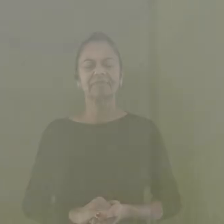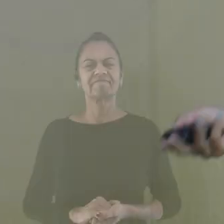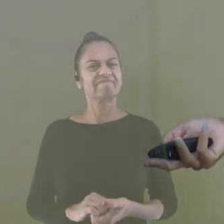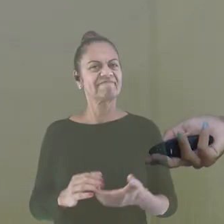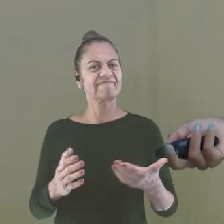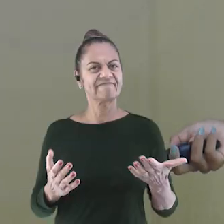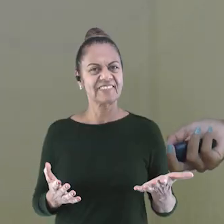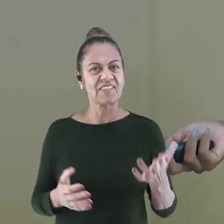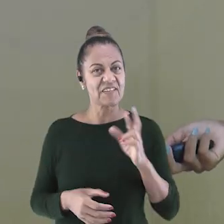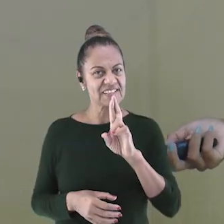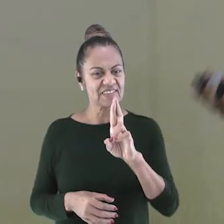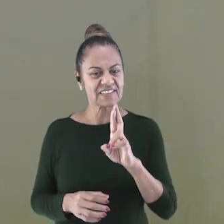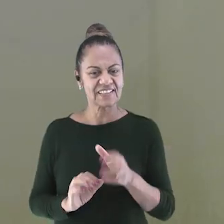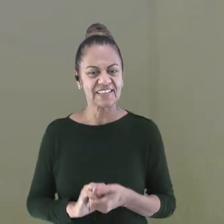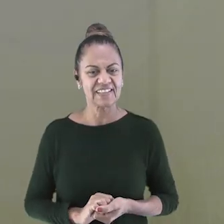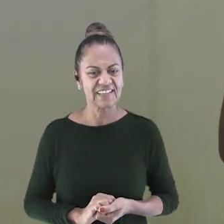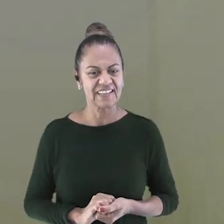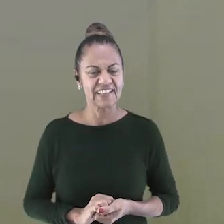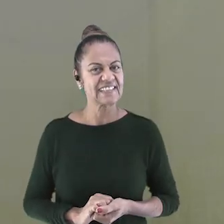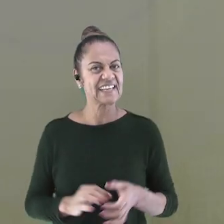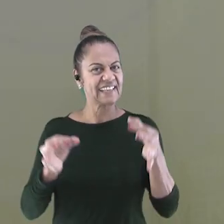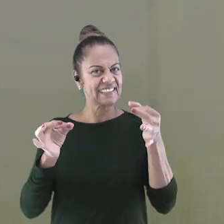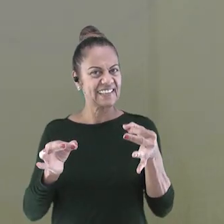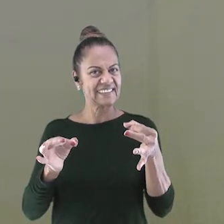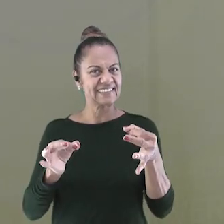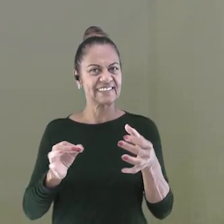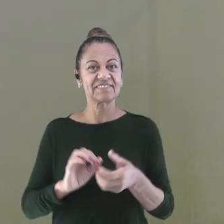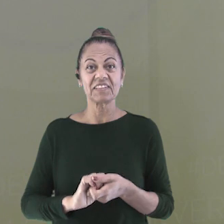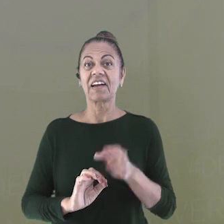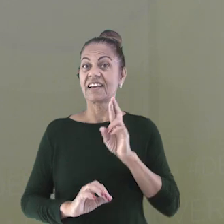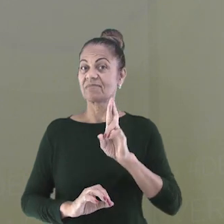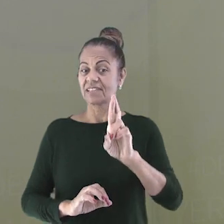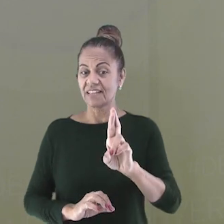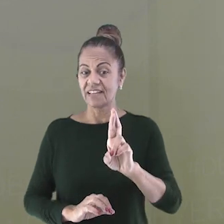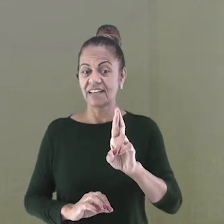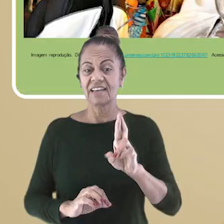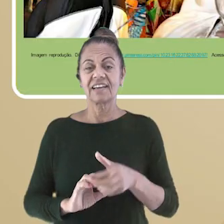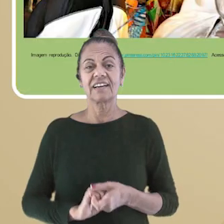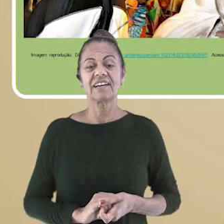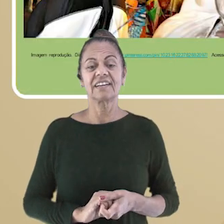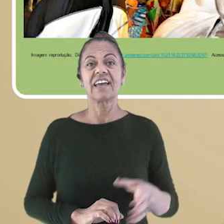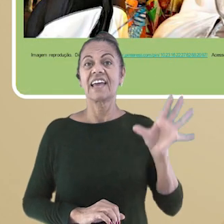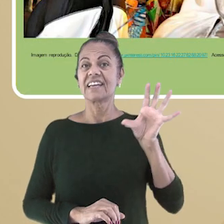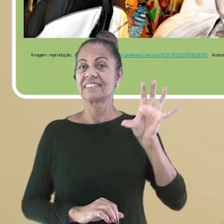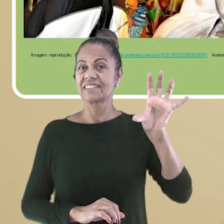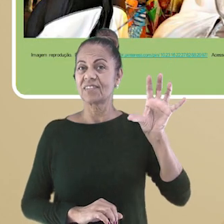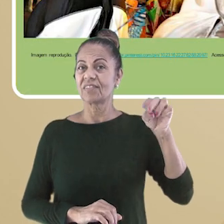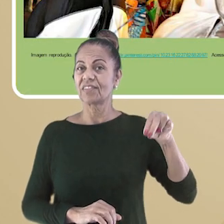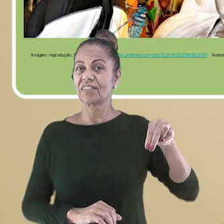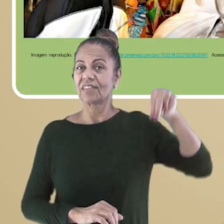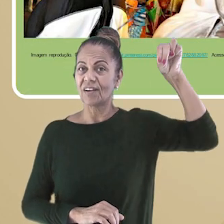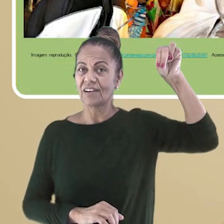Vamos ver a resposta? Será que todo mundo acertou? A resposta é... Região Norte.